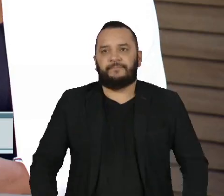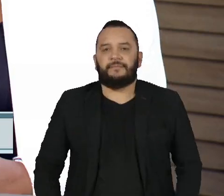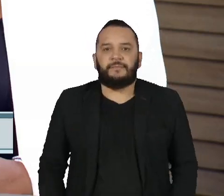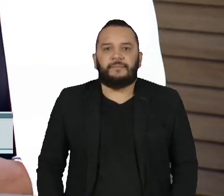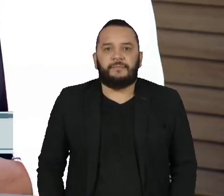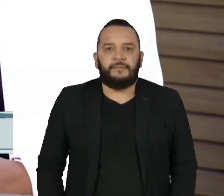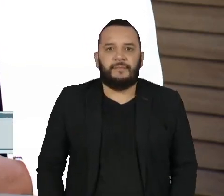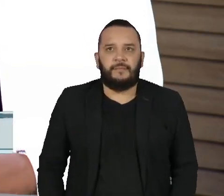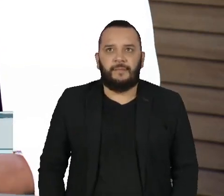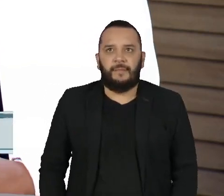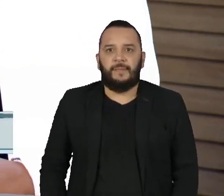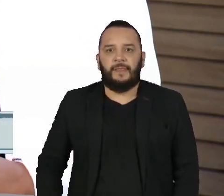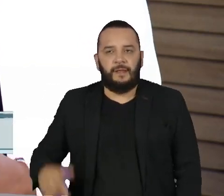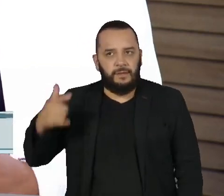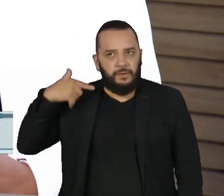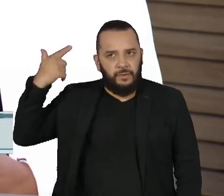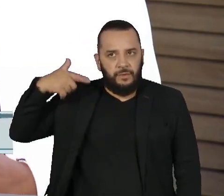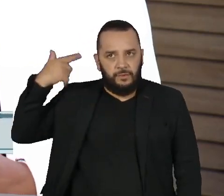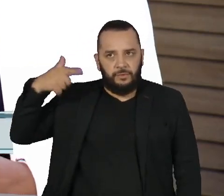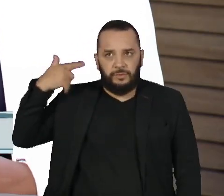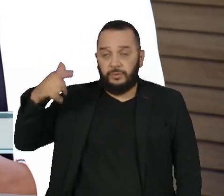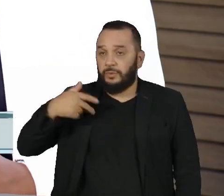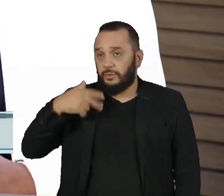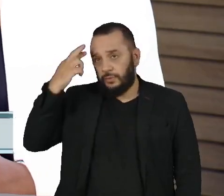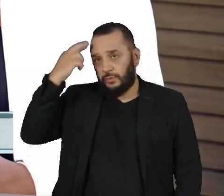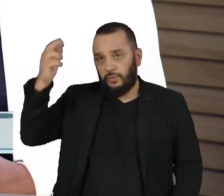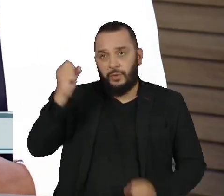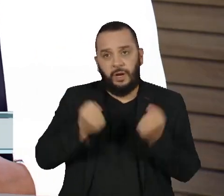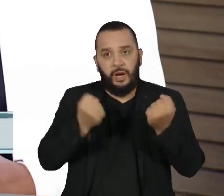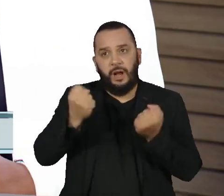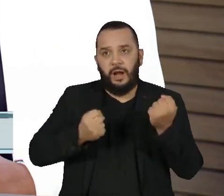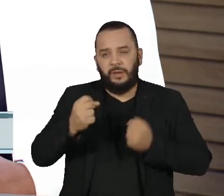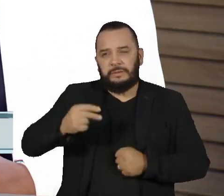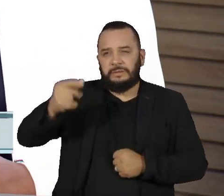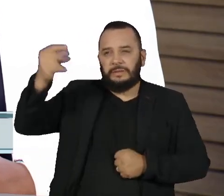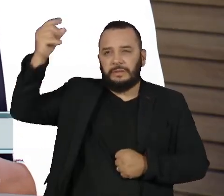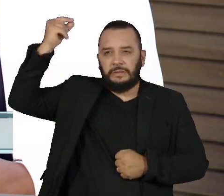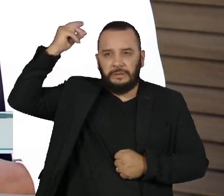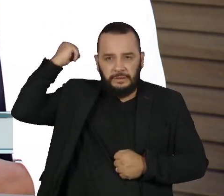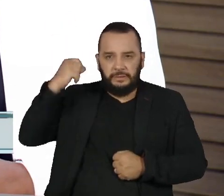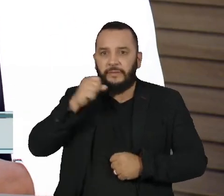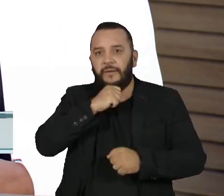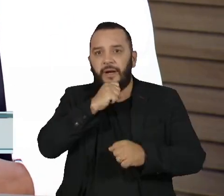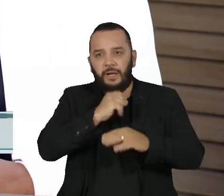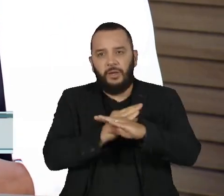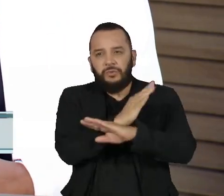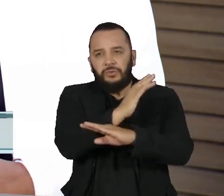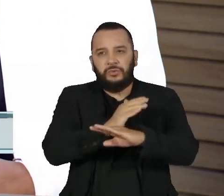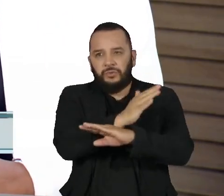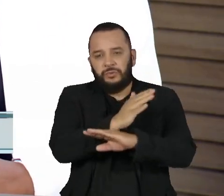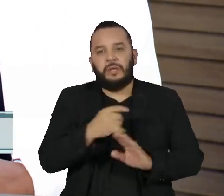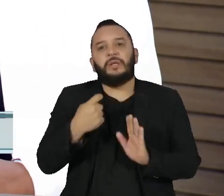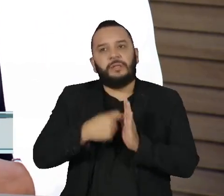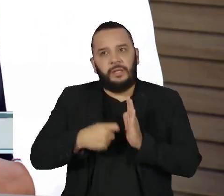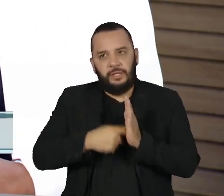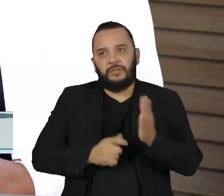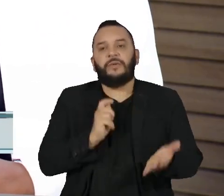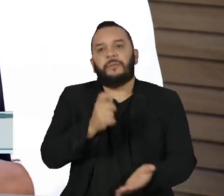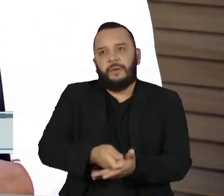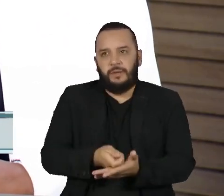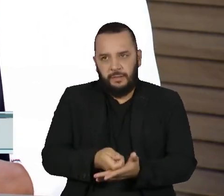Em Londres, os donos de carros mais velhos e mais poluentes vão pagar uma taxa para circular,